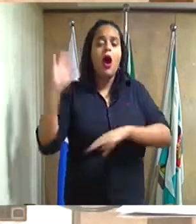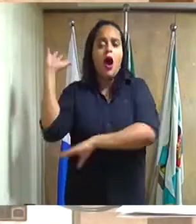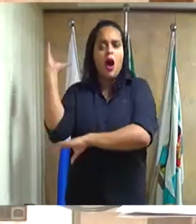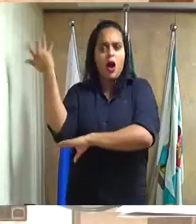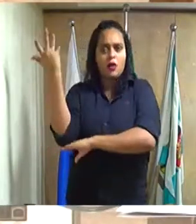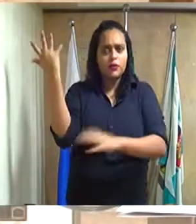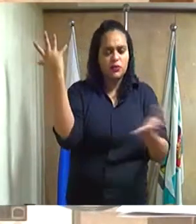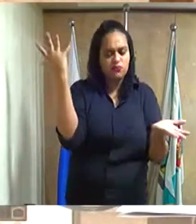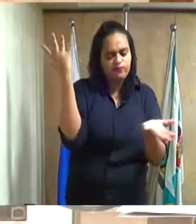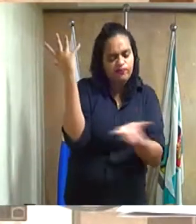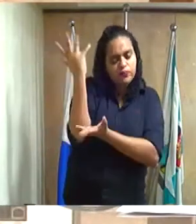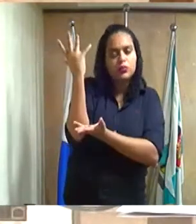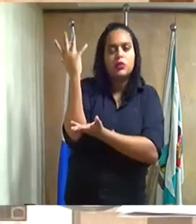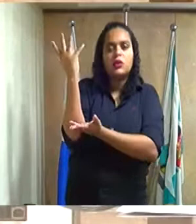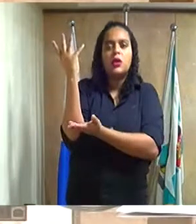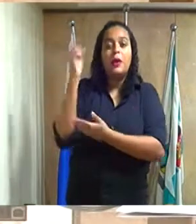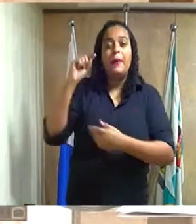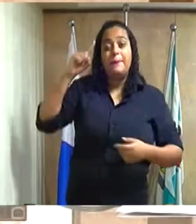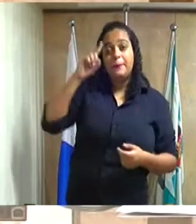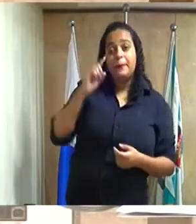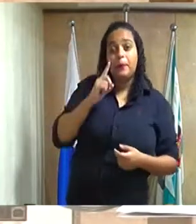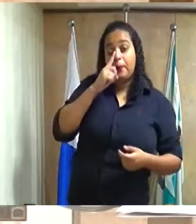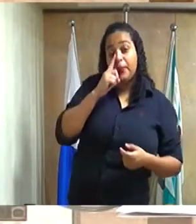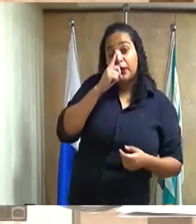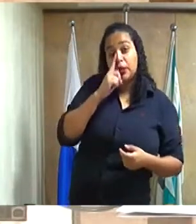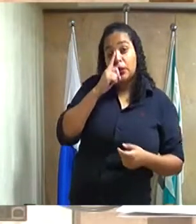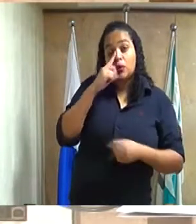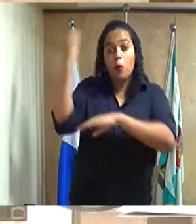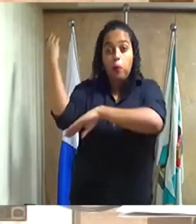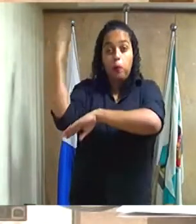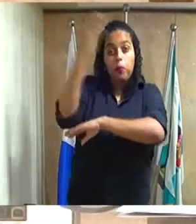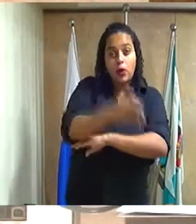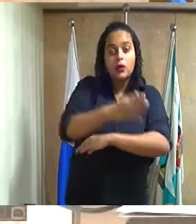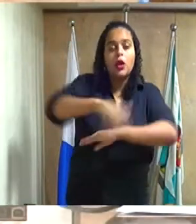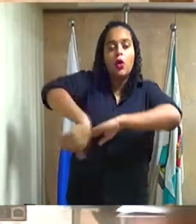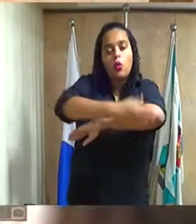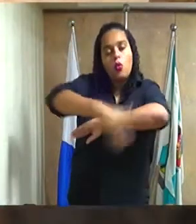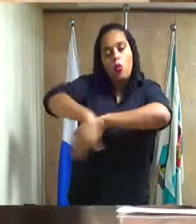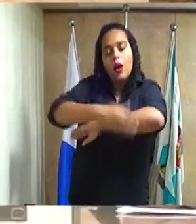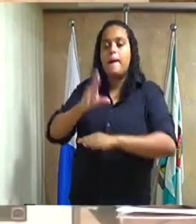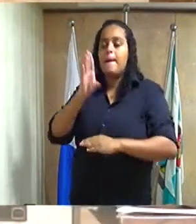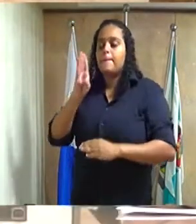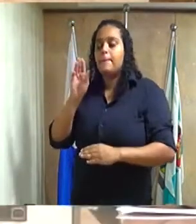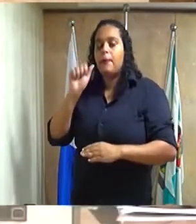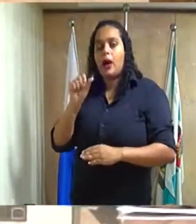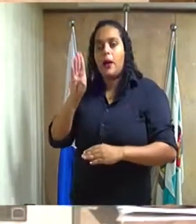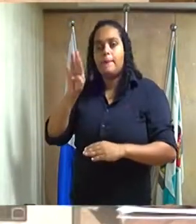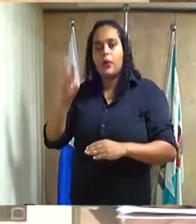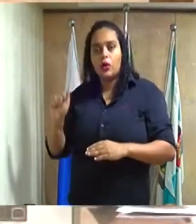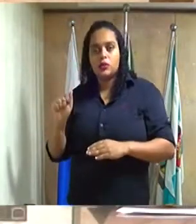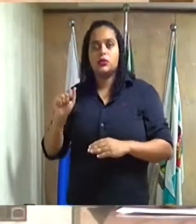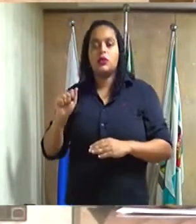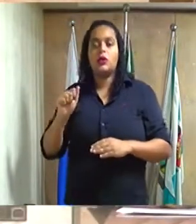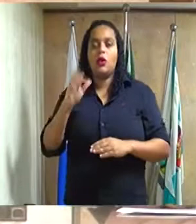apresenta risco iminente de queda na rua Barbosa Rodrigues, altura do número